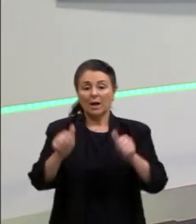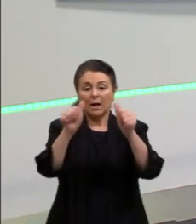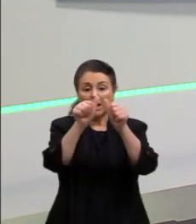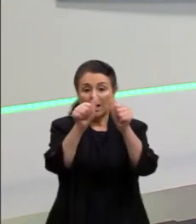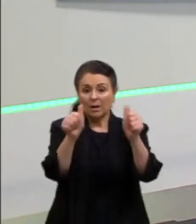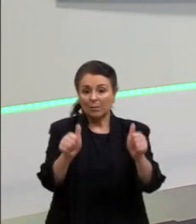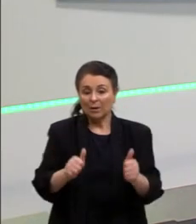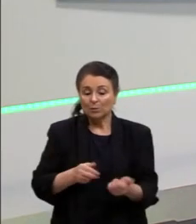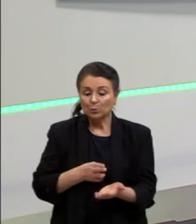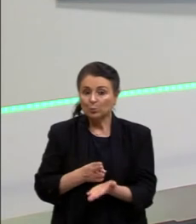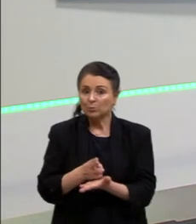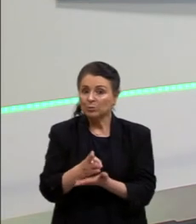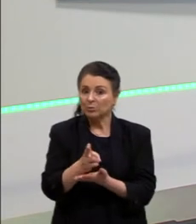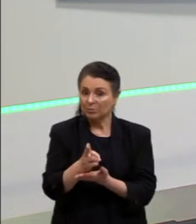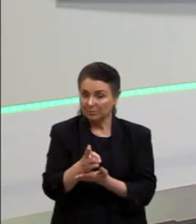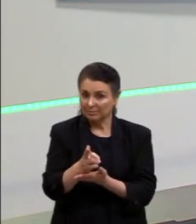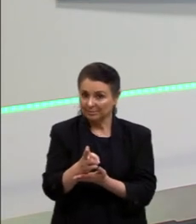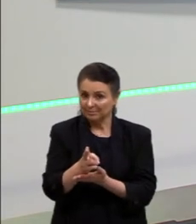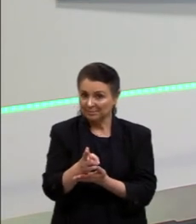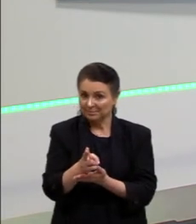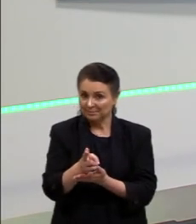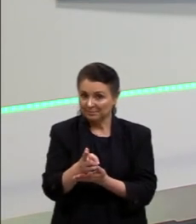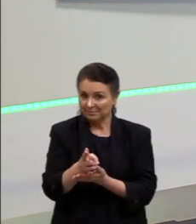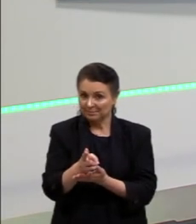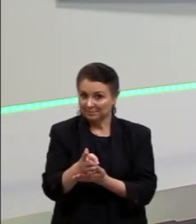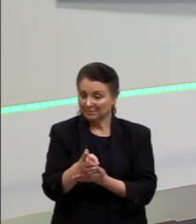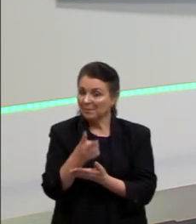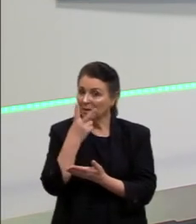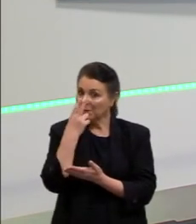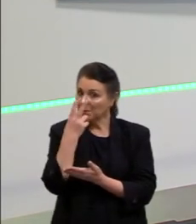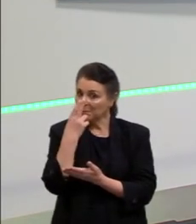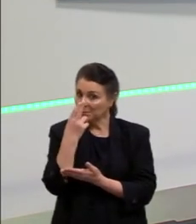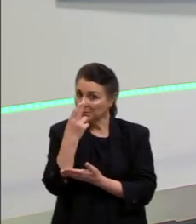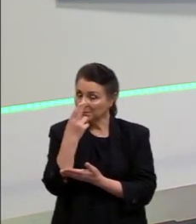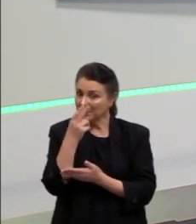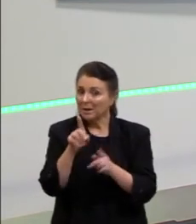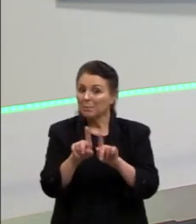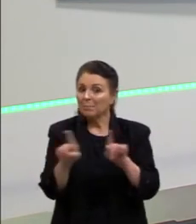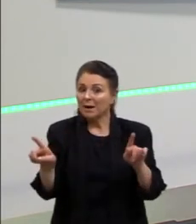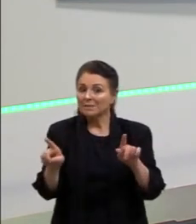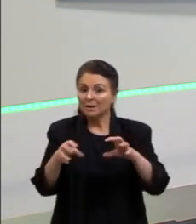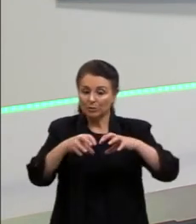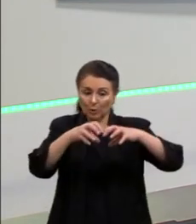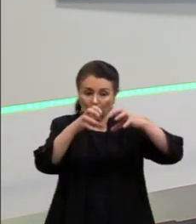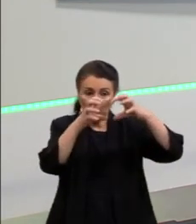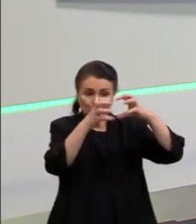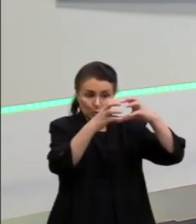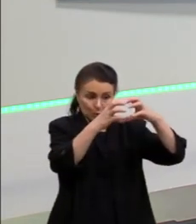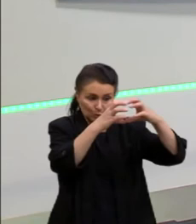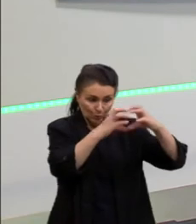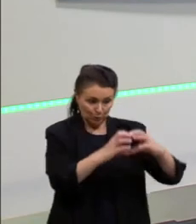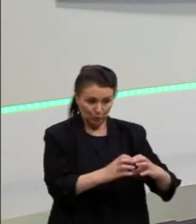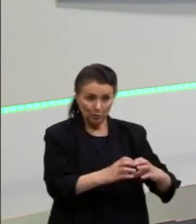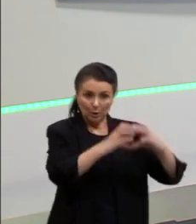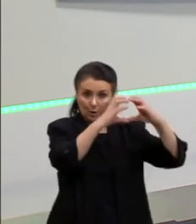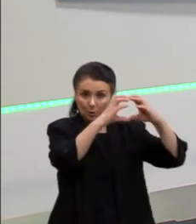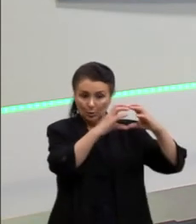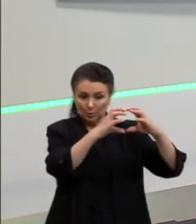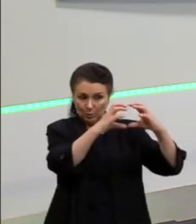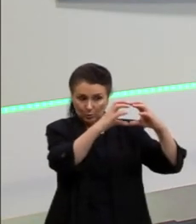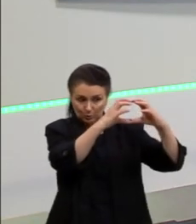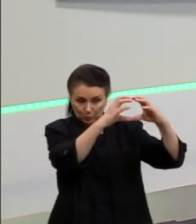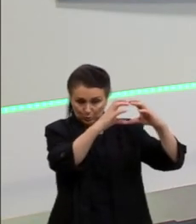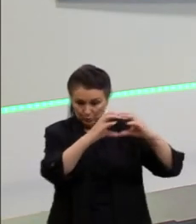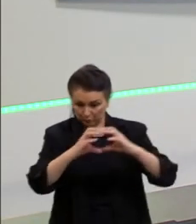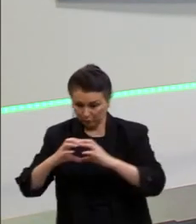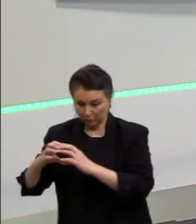permaneceu, de uma certa forma, conservada, ela só foi deslocada. Então, não está falando, de novo, em direção,